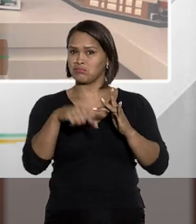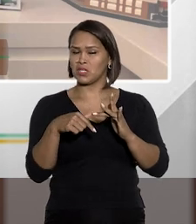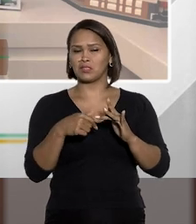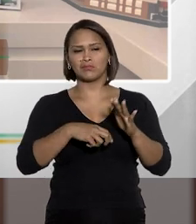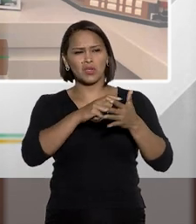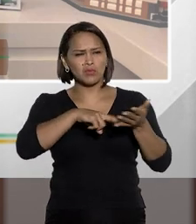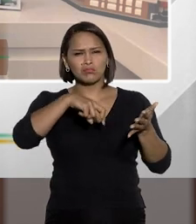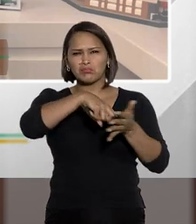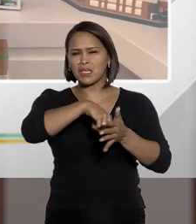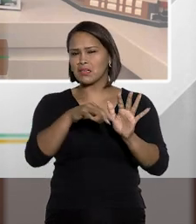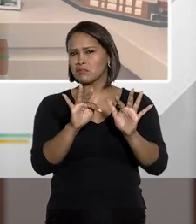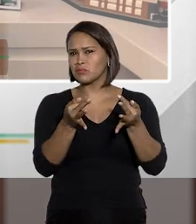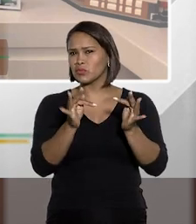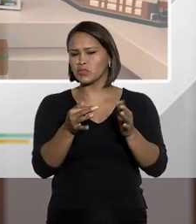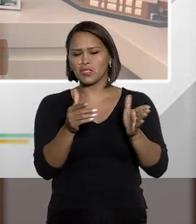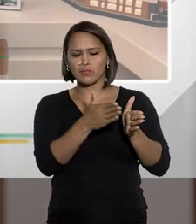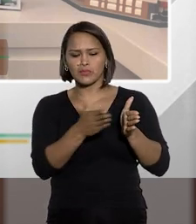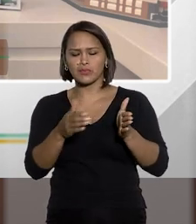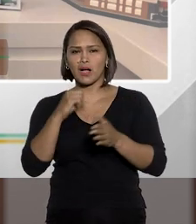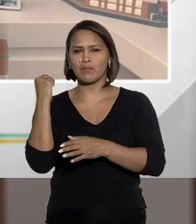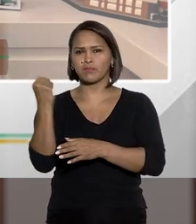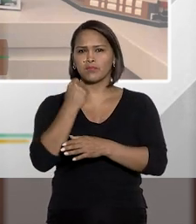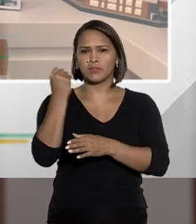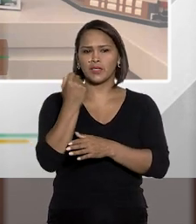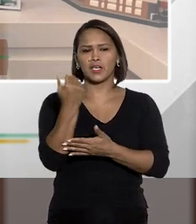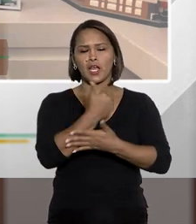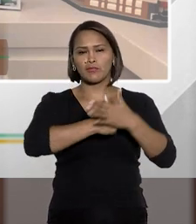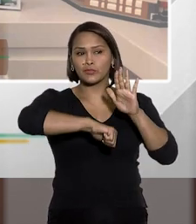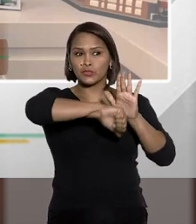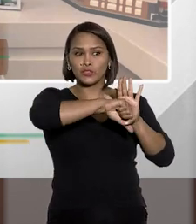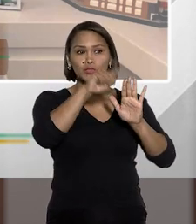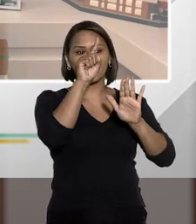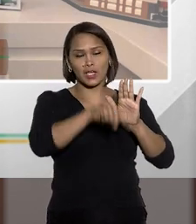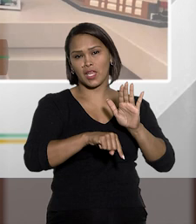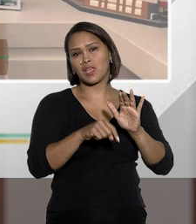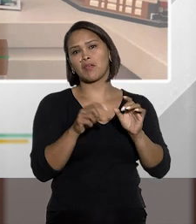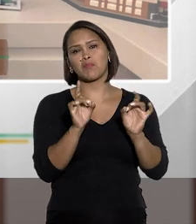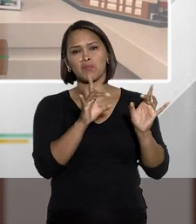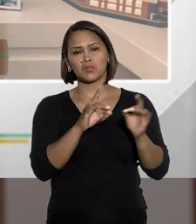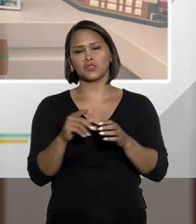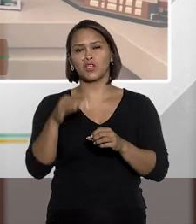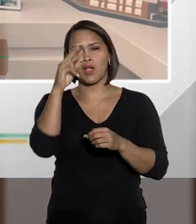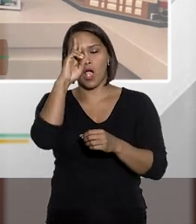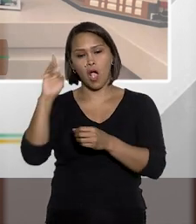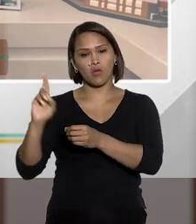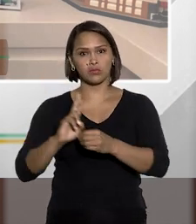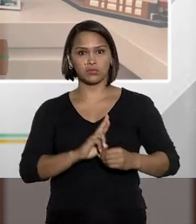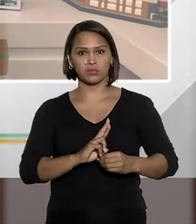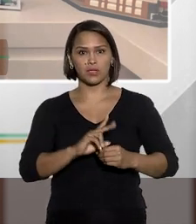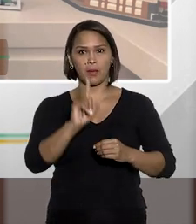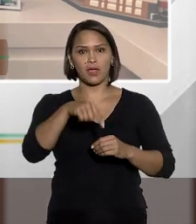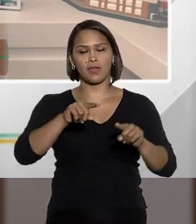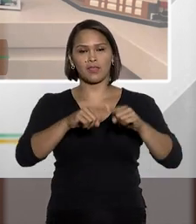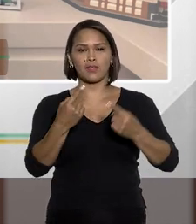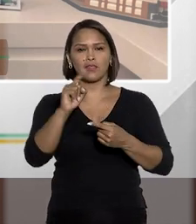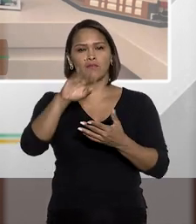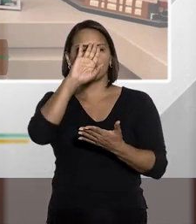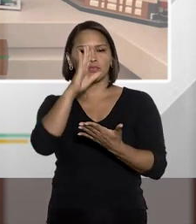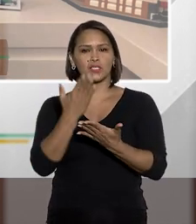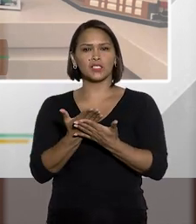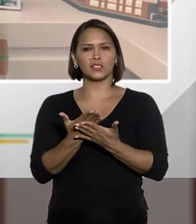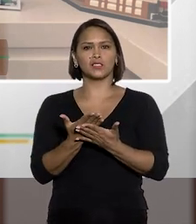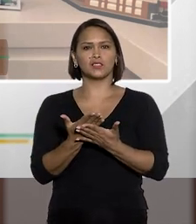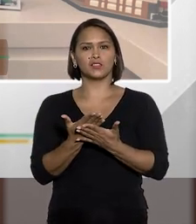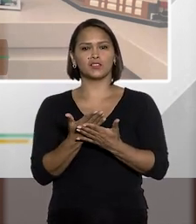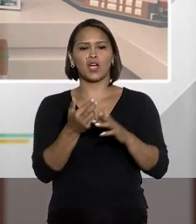concordar que são penas muito brandas para a gravidade de um delito como é o crime de abuso de autoridade. Por isso,